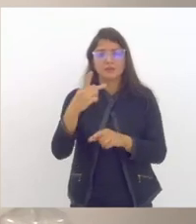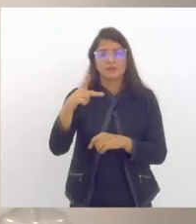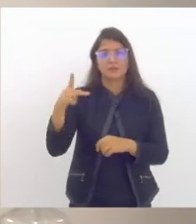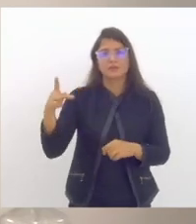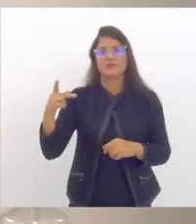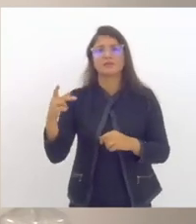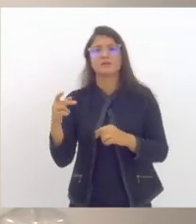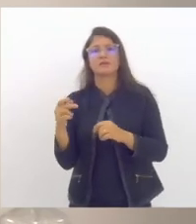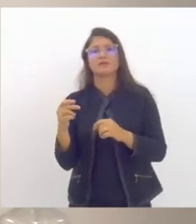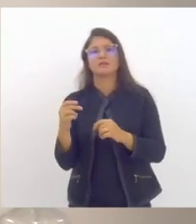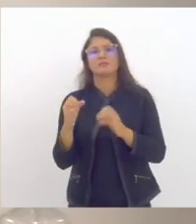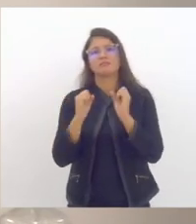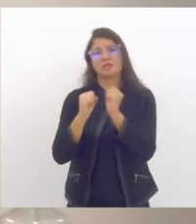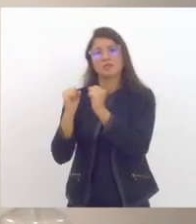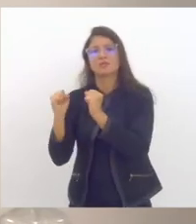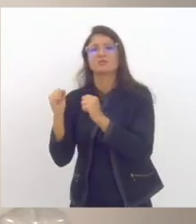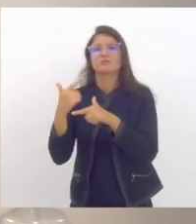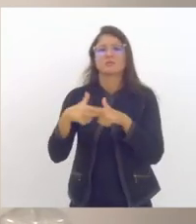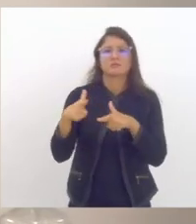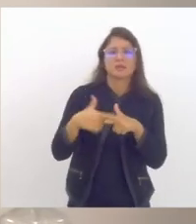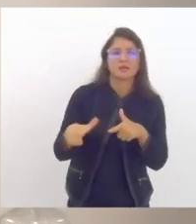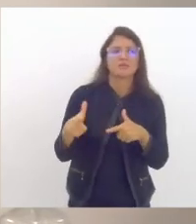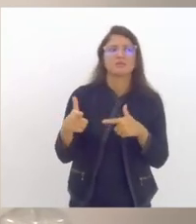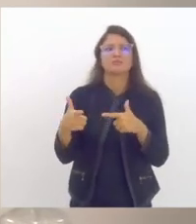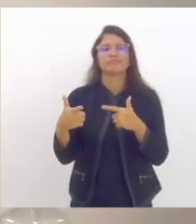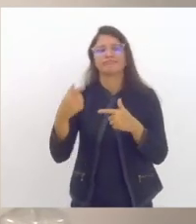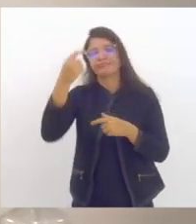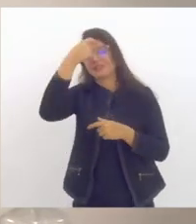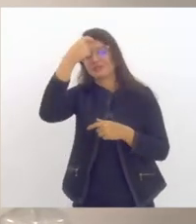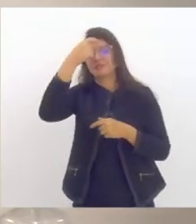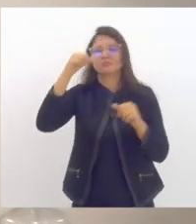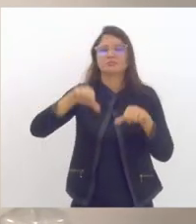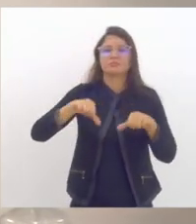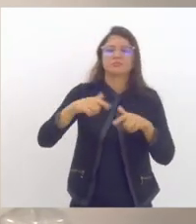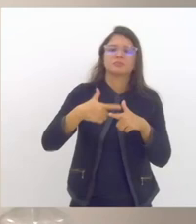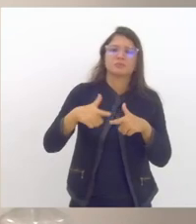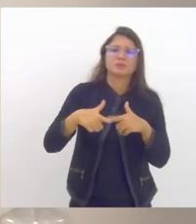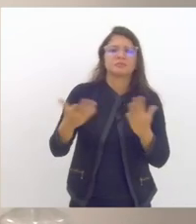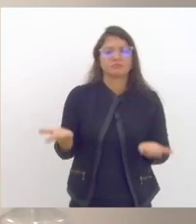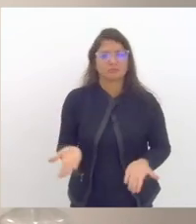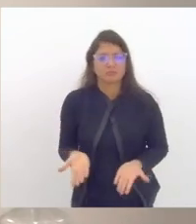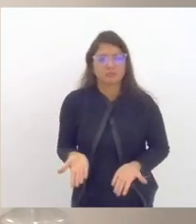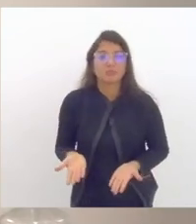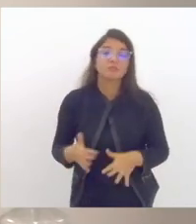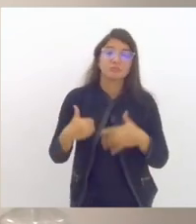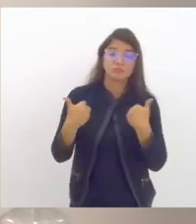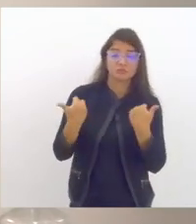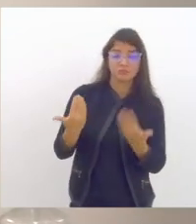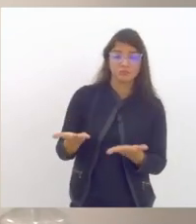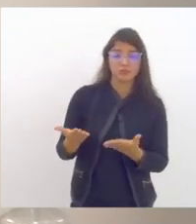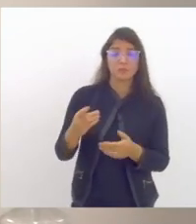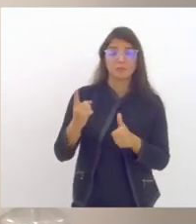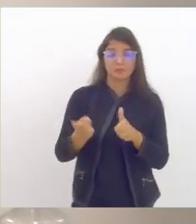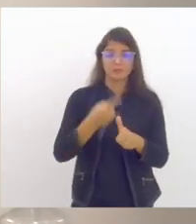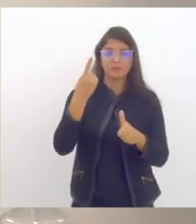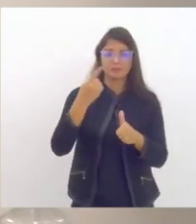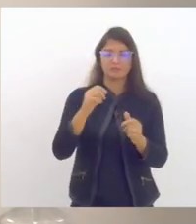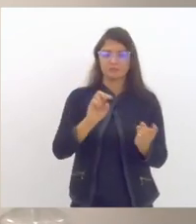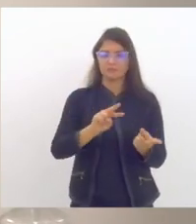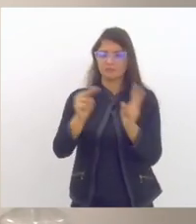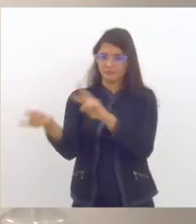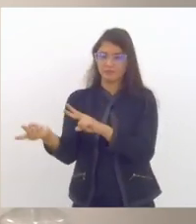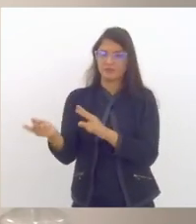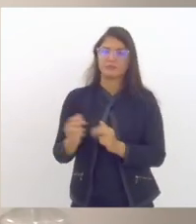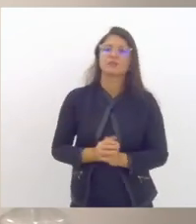que pode estar dando de estar enfrentando algum tipo de sofrimento psíquico então o primeiro encaminhamento que a gente quer reiterar é esse o